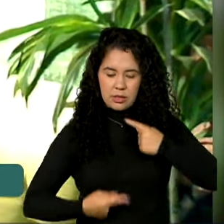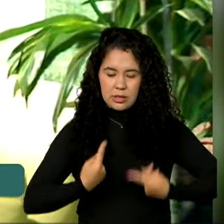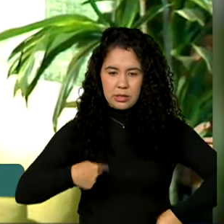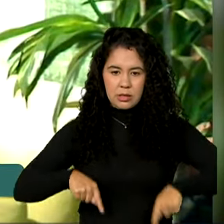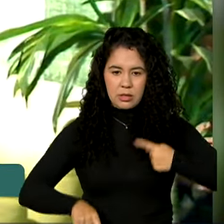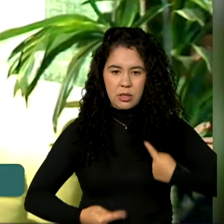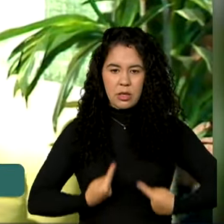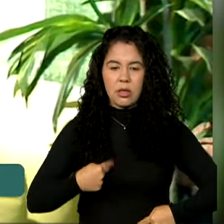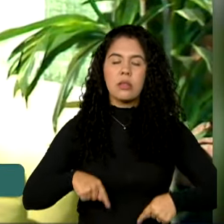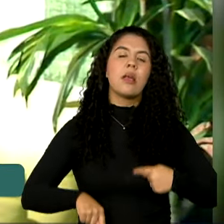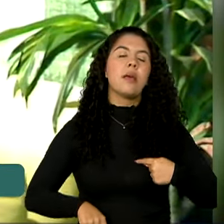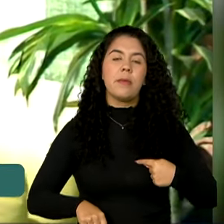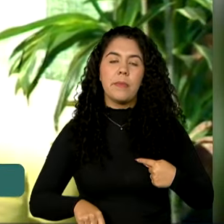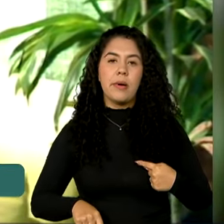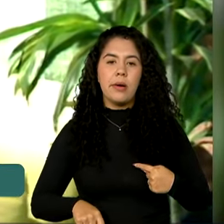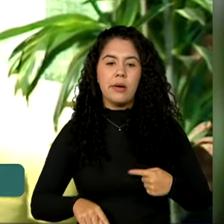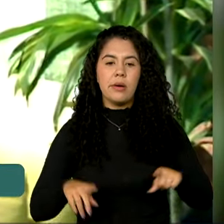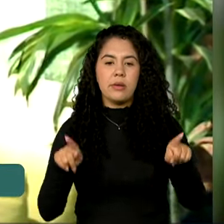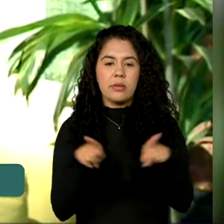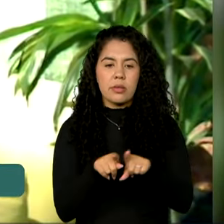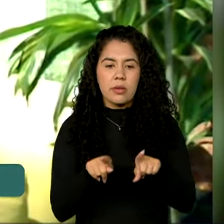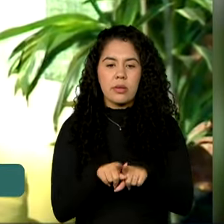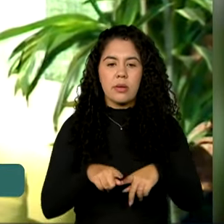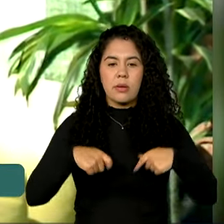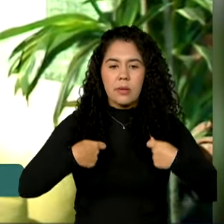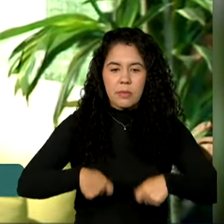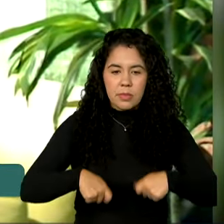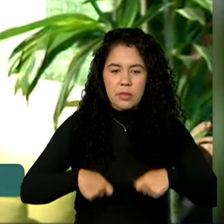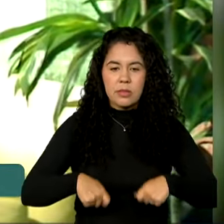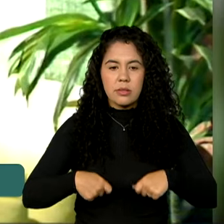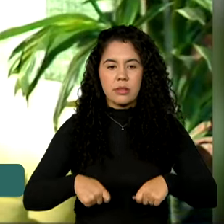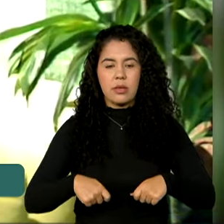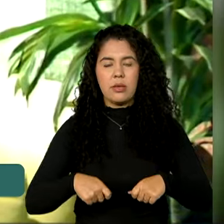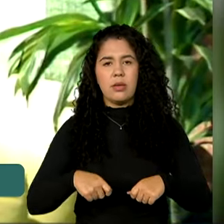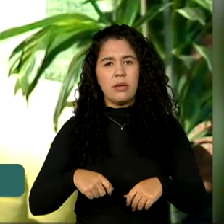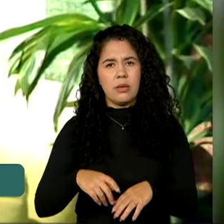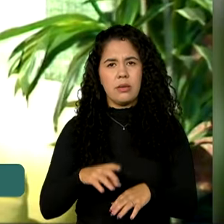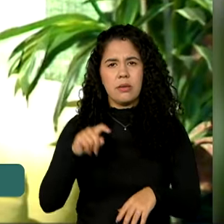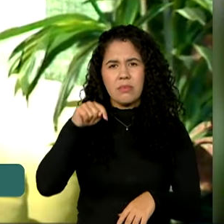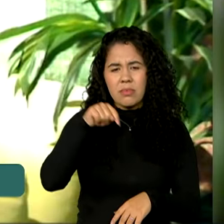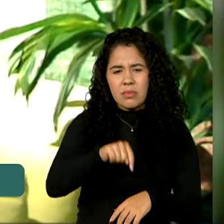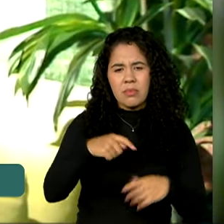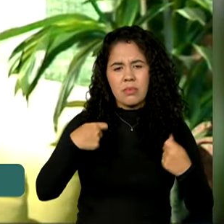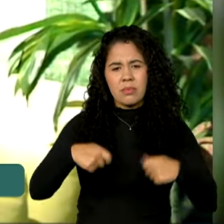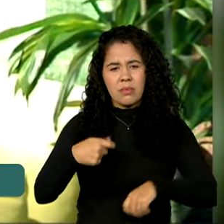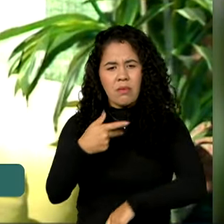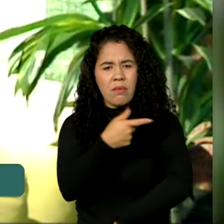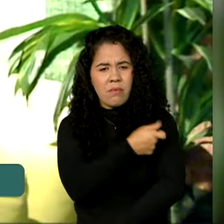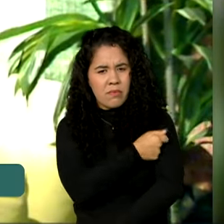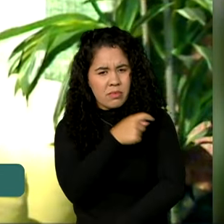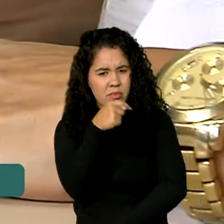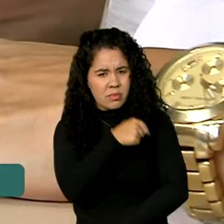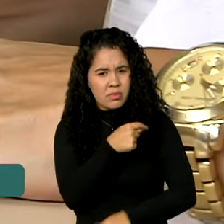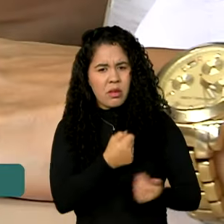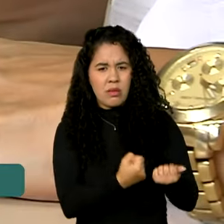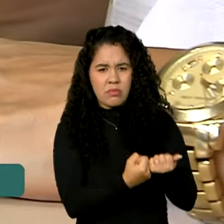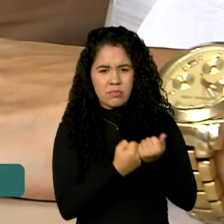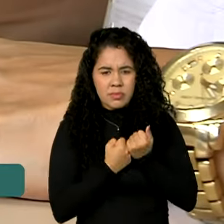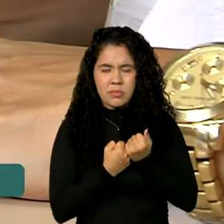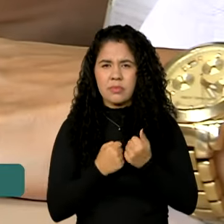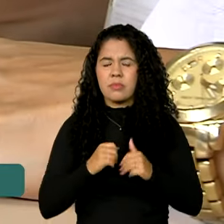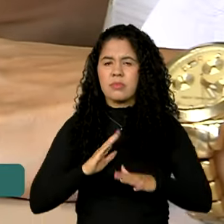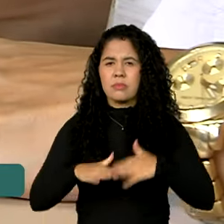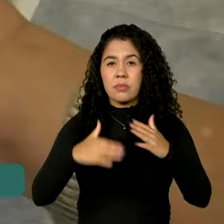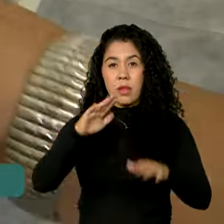caso da validade, que esteja sendo utilizada e registrada no país, porque essas vacinas são o que fazem a diferença. Na